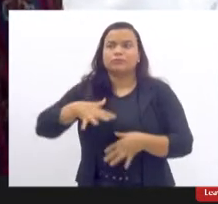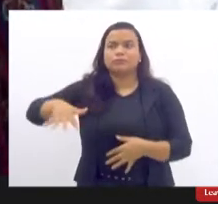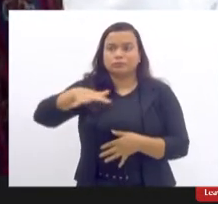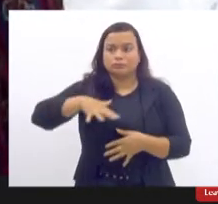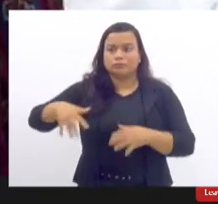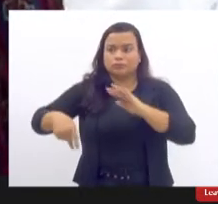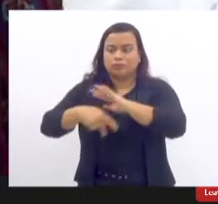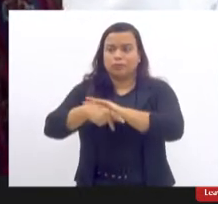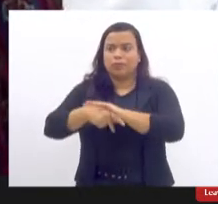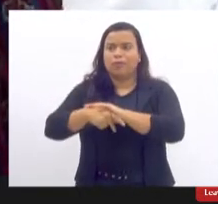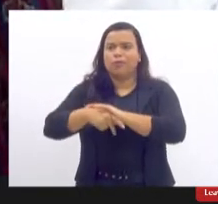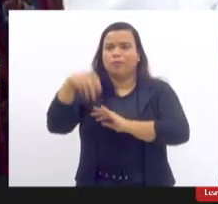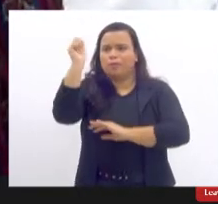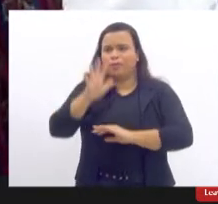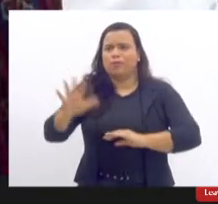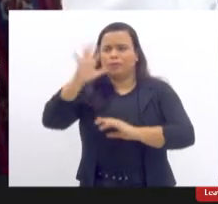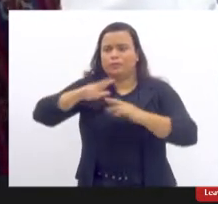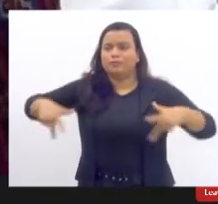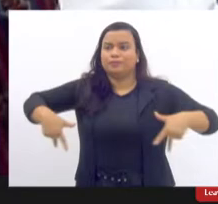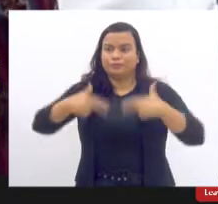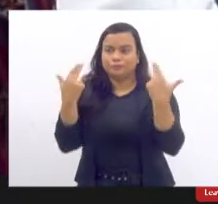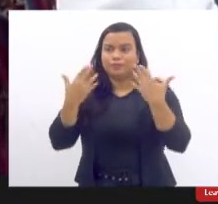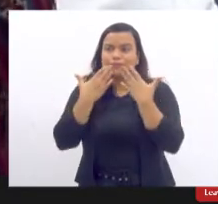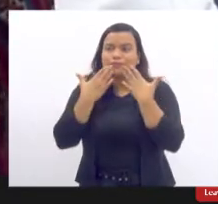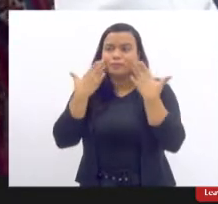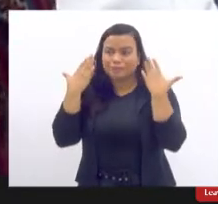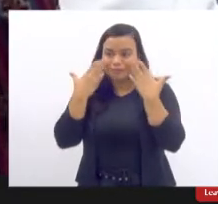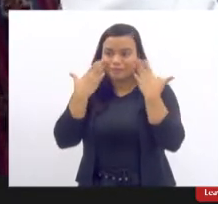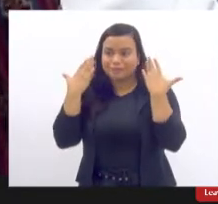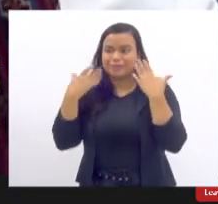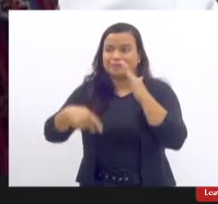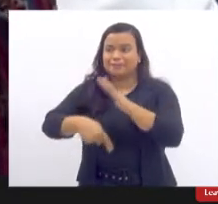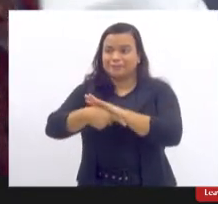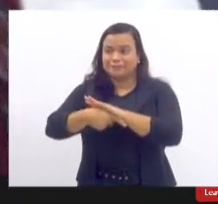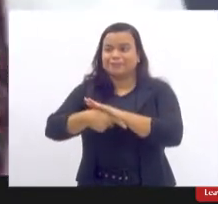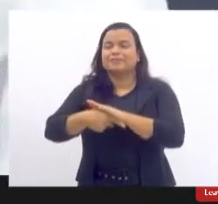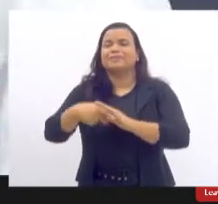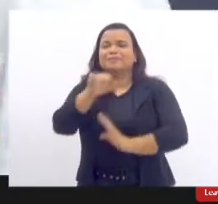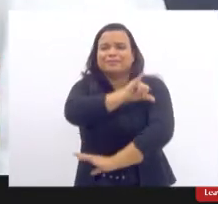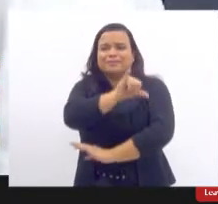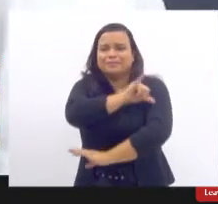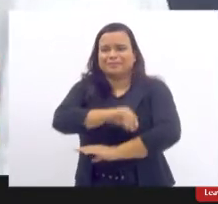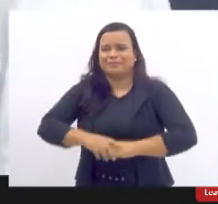Secretaria Brasileira de Cirurgia Plástica do Rio de Janeiro. Então,